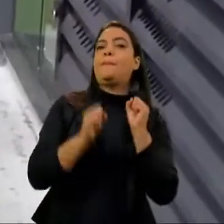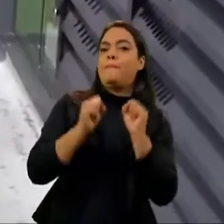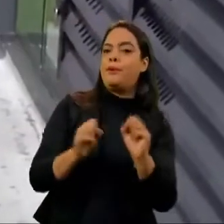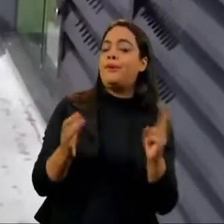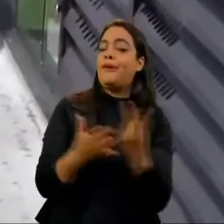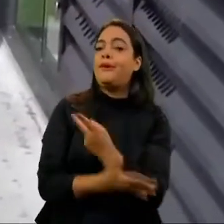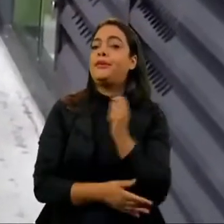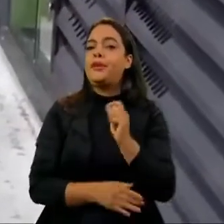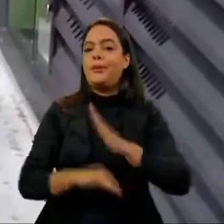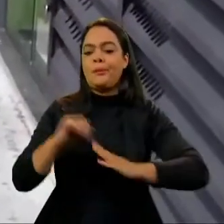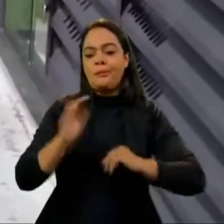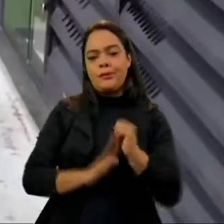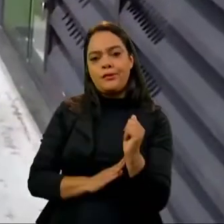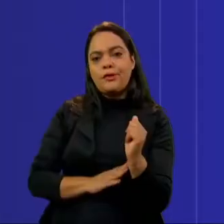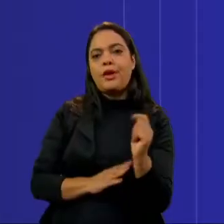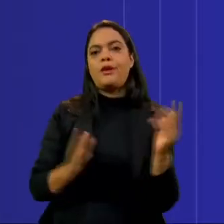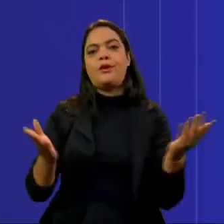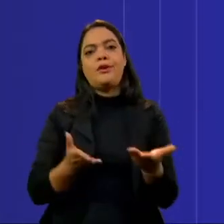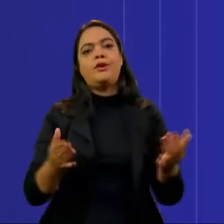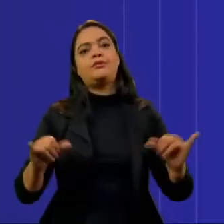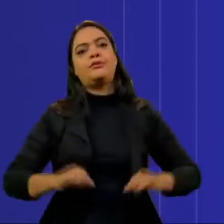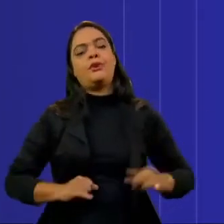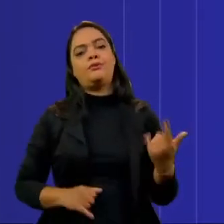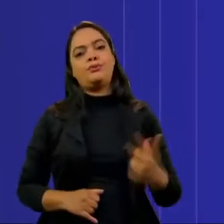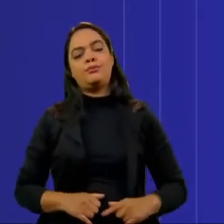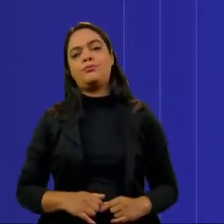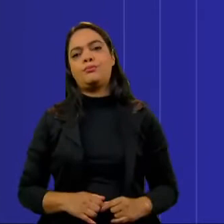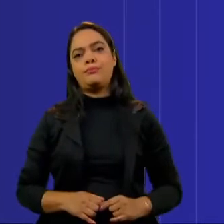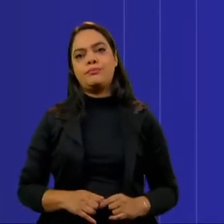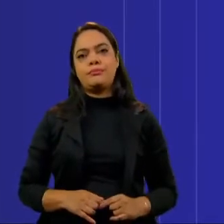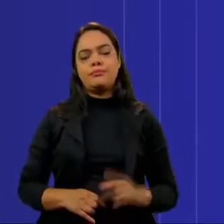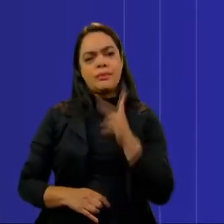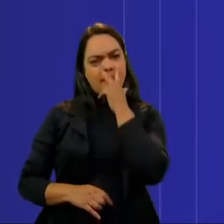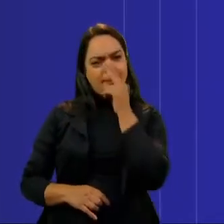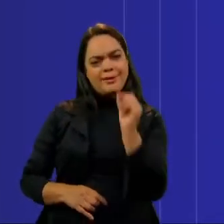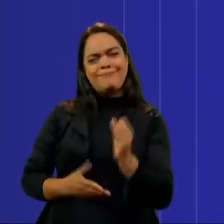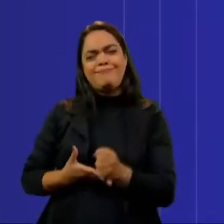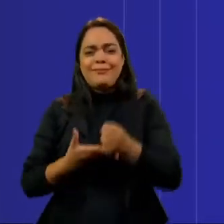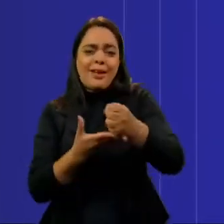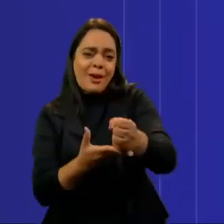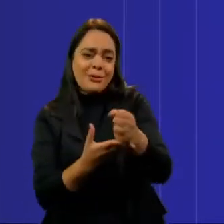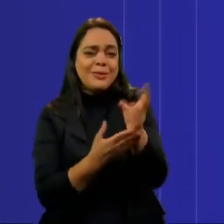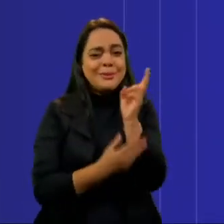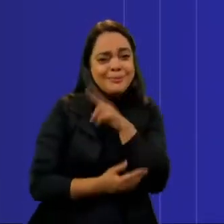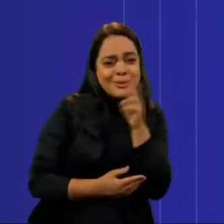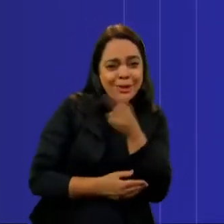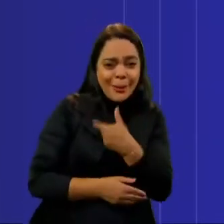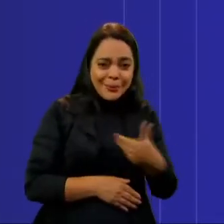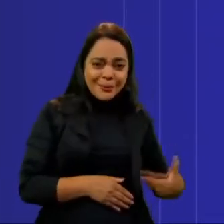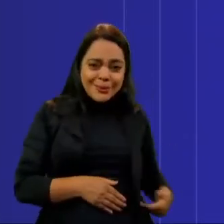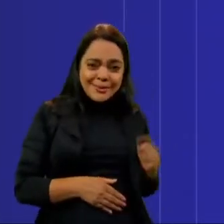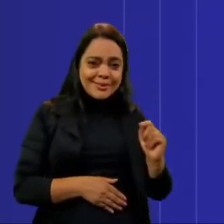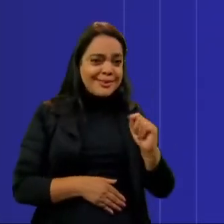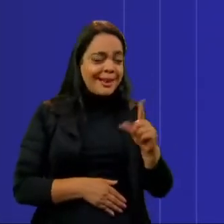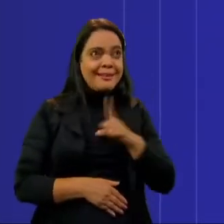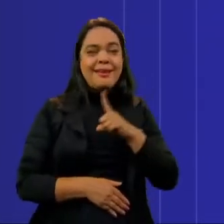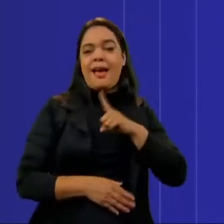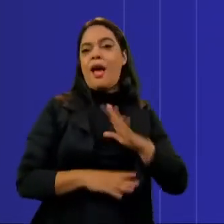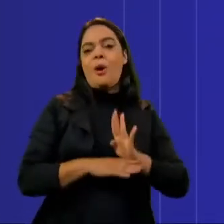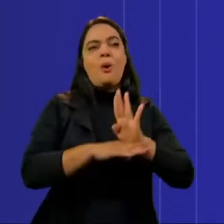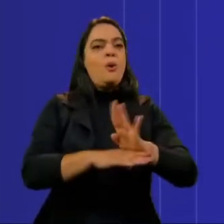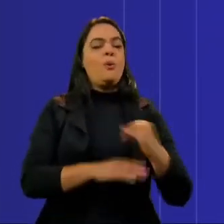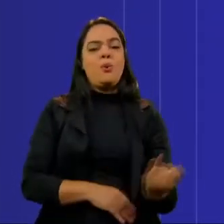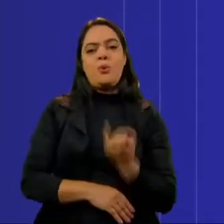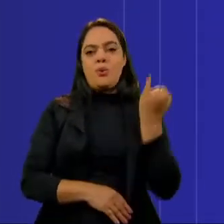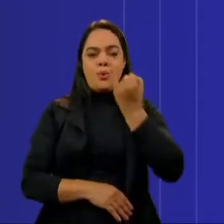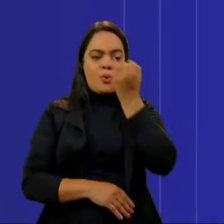categoria vulnerável novamente. Ele funcionou como uma tábua de salvação para essas trabalhadoras e esses trabalhadores informais mais